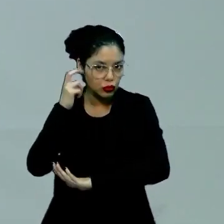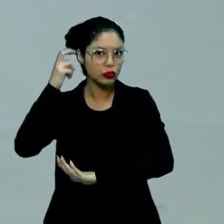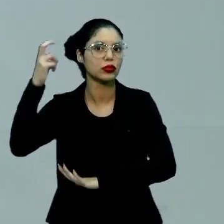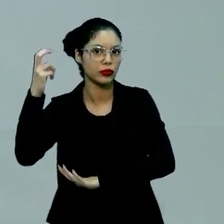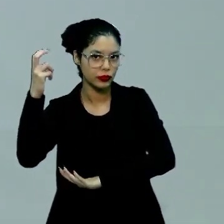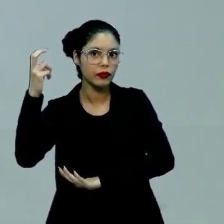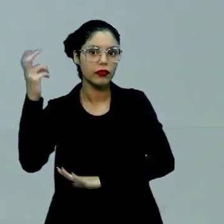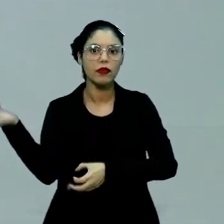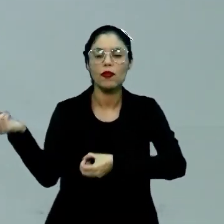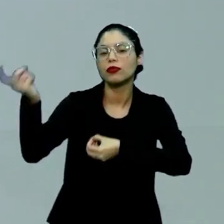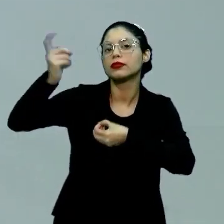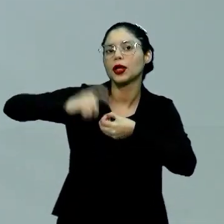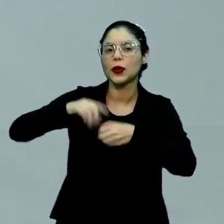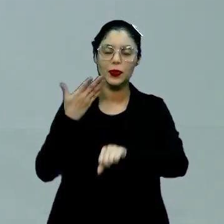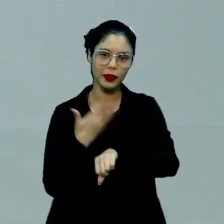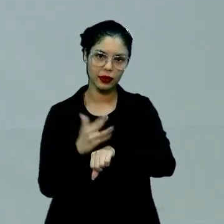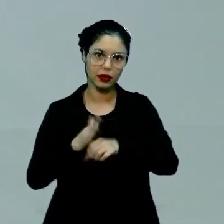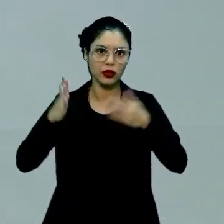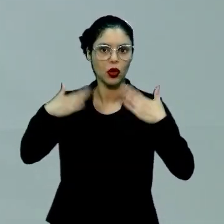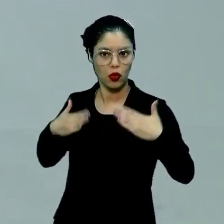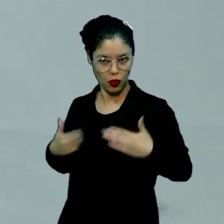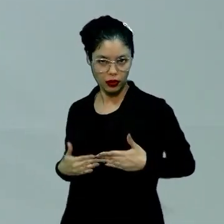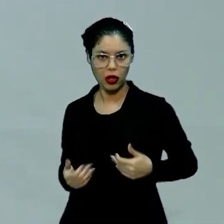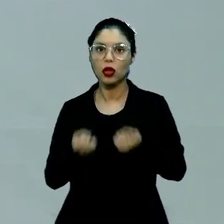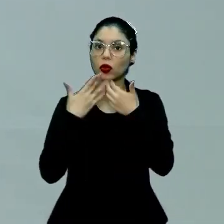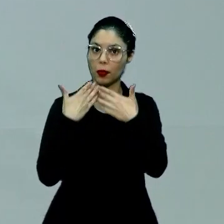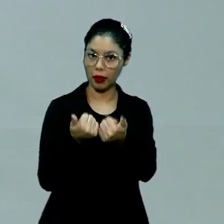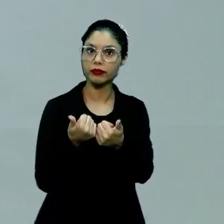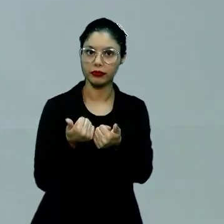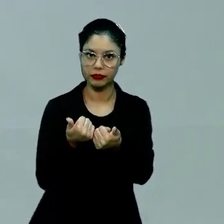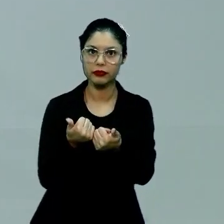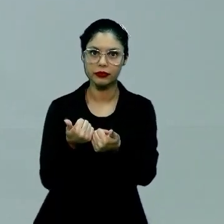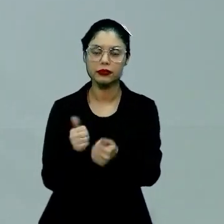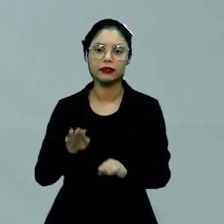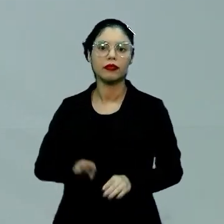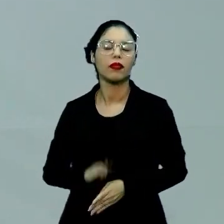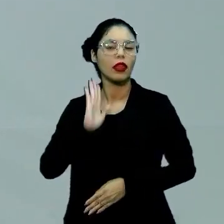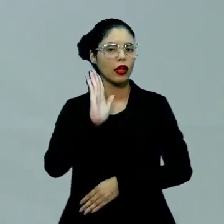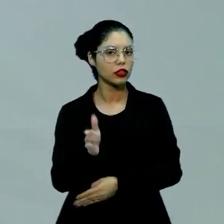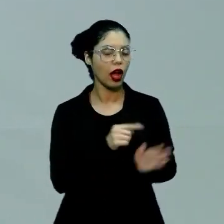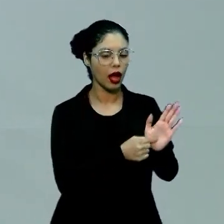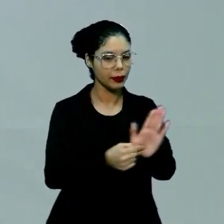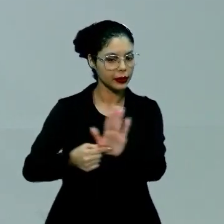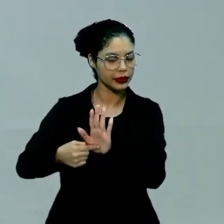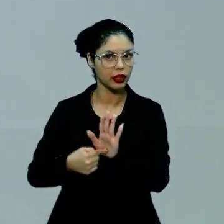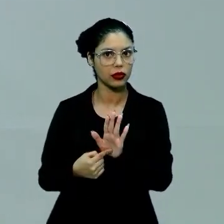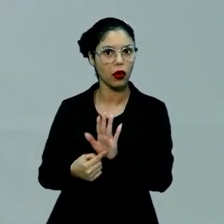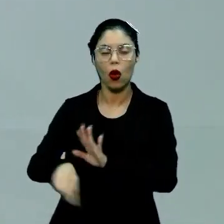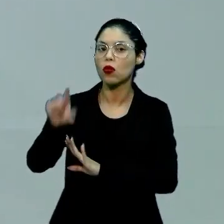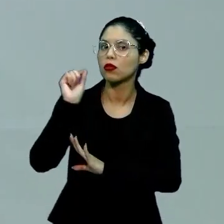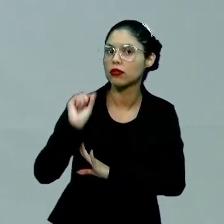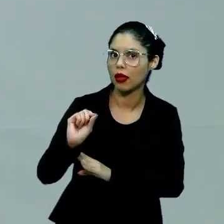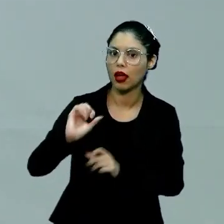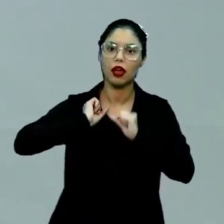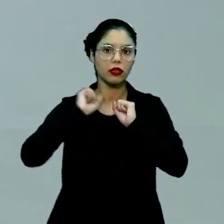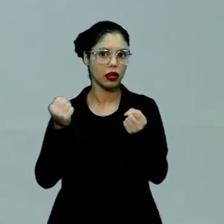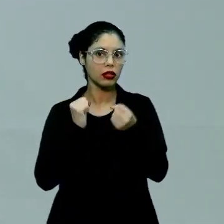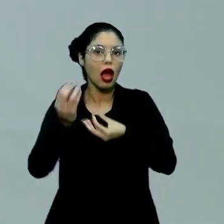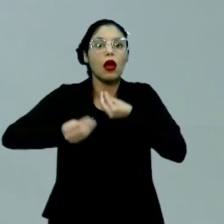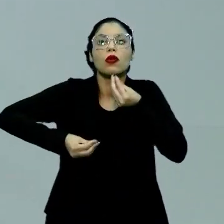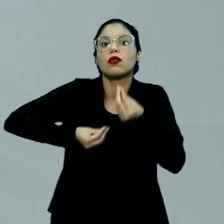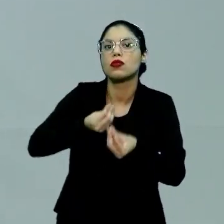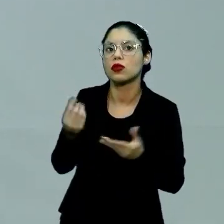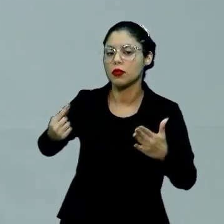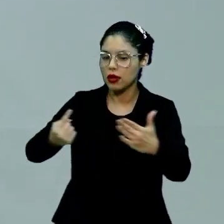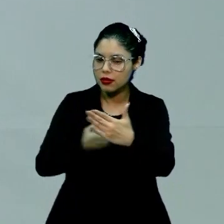voltada para as práticas corporais. Tranquilo? Inicialmente, gente já apresentou aqui o que é Educação Física, como ela